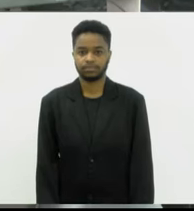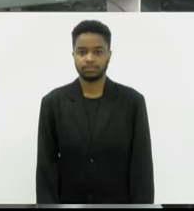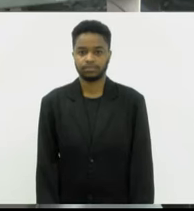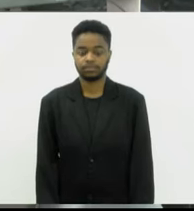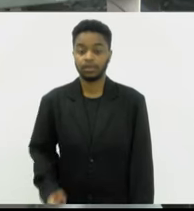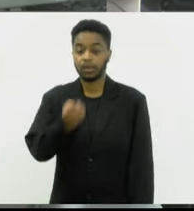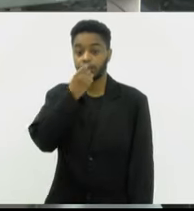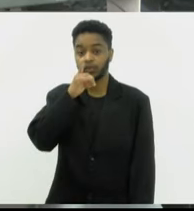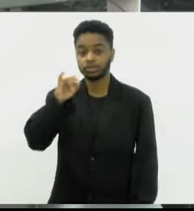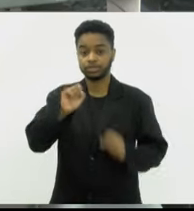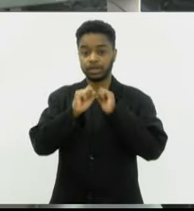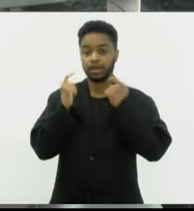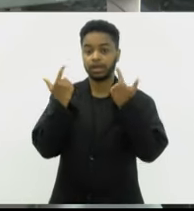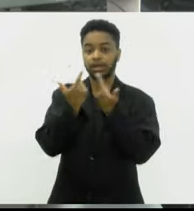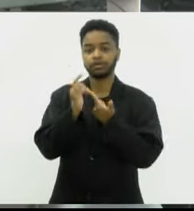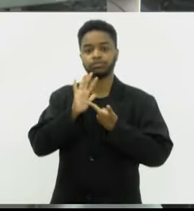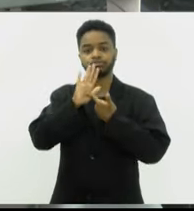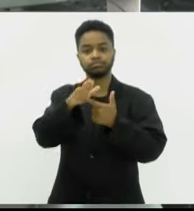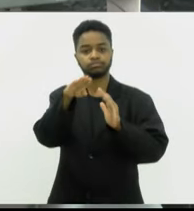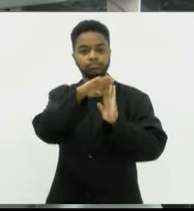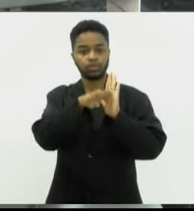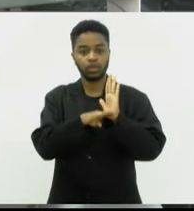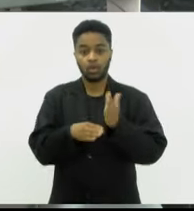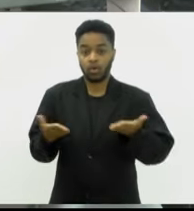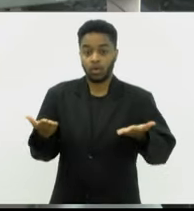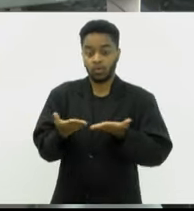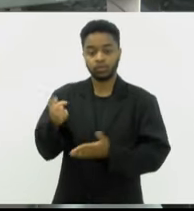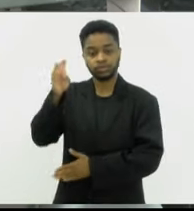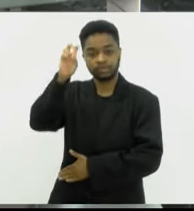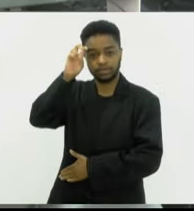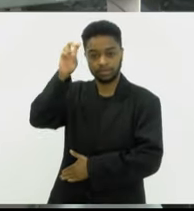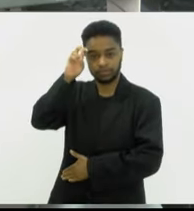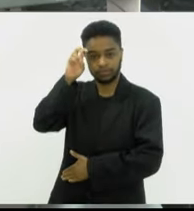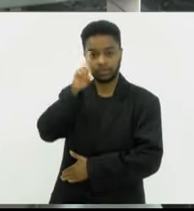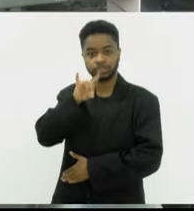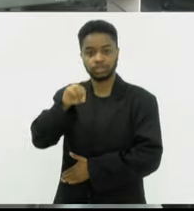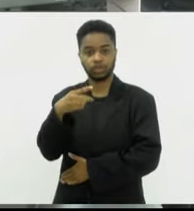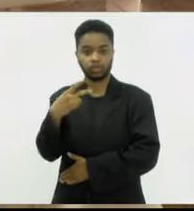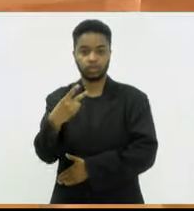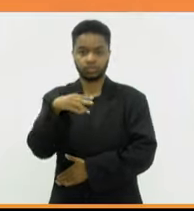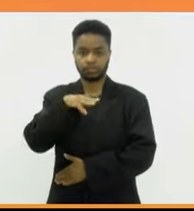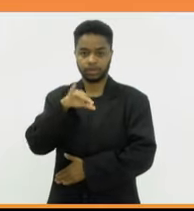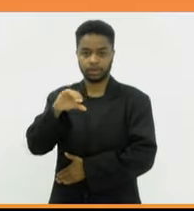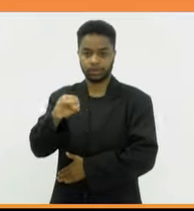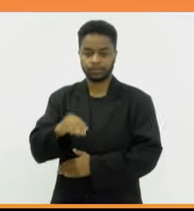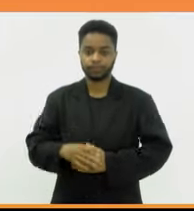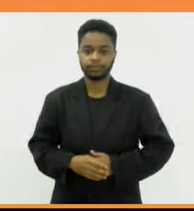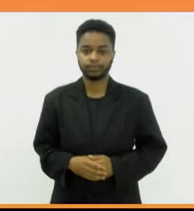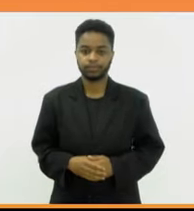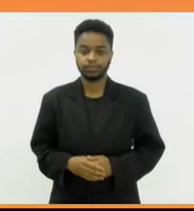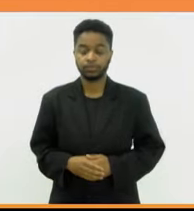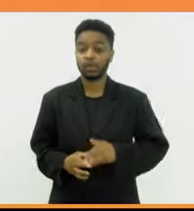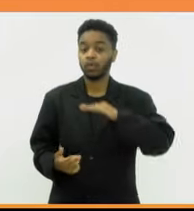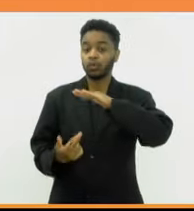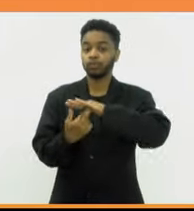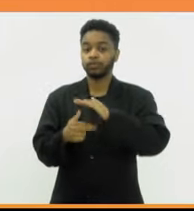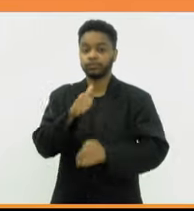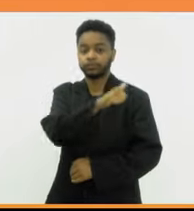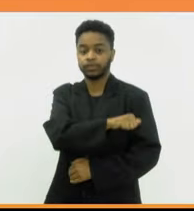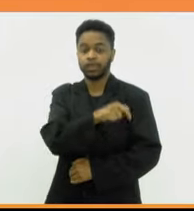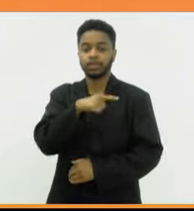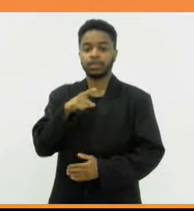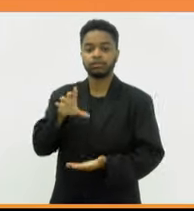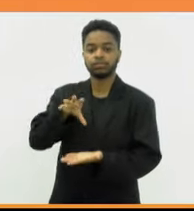O Bom Dia Alerj traz os seguintes destaques nesta quinta-feira, 2 de maio. Rodoviária do Rio tem posto de